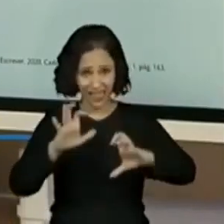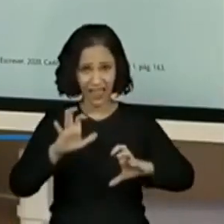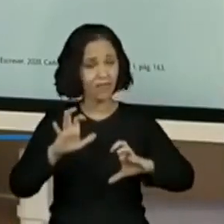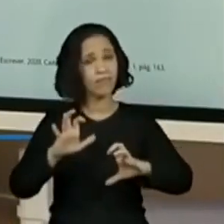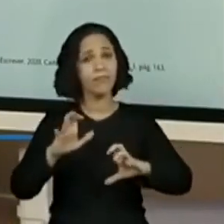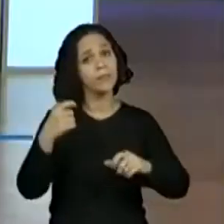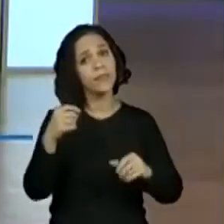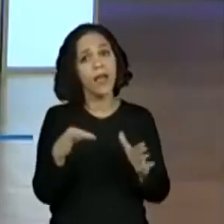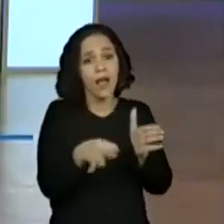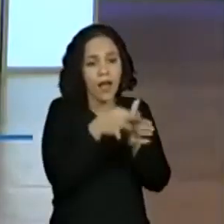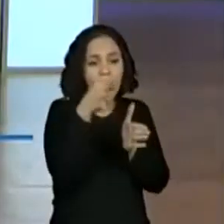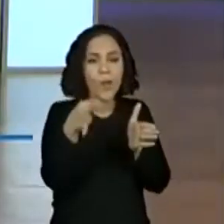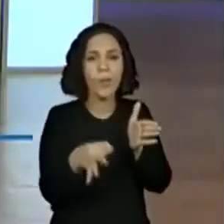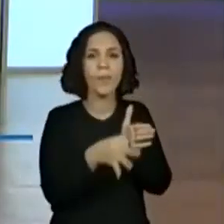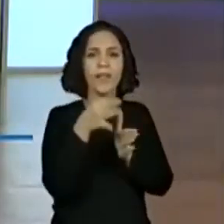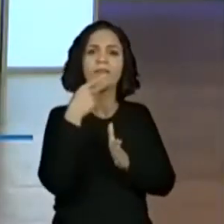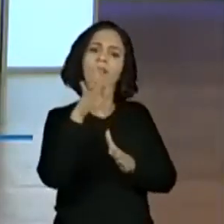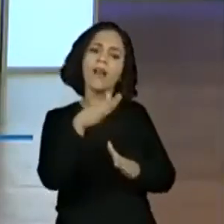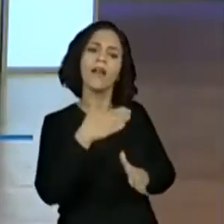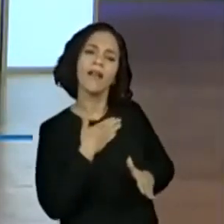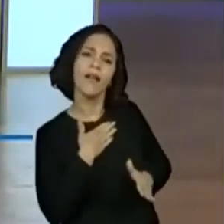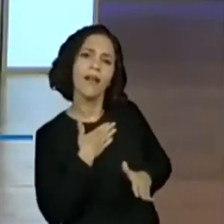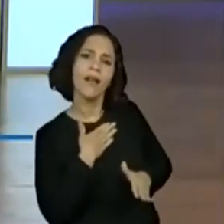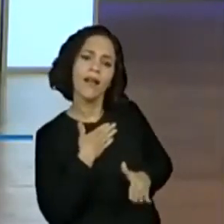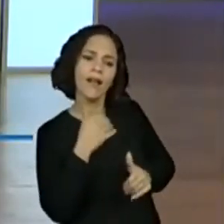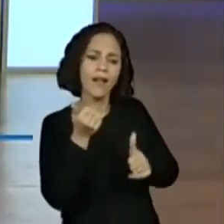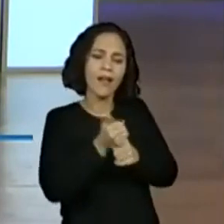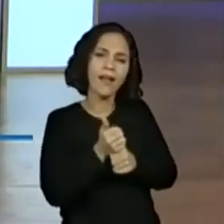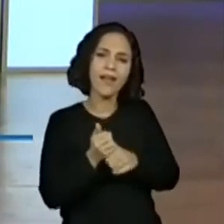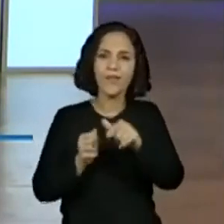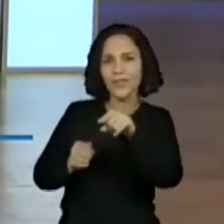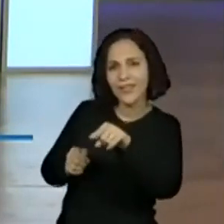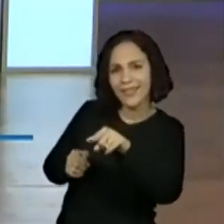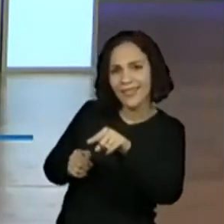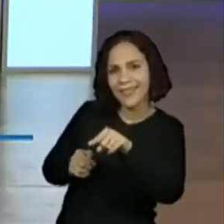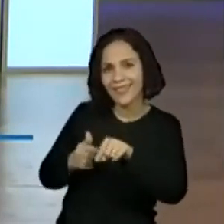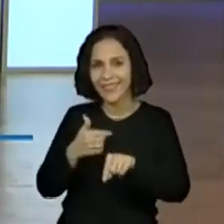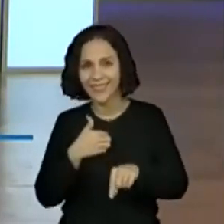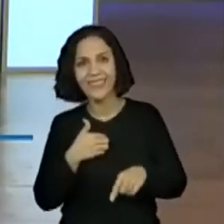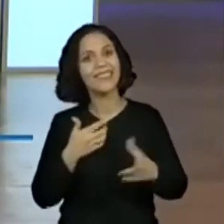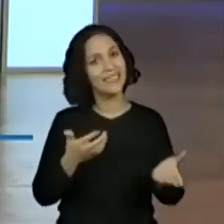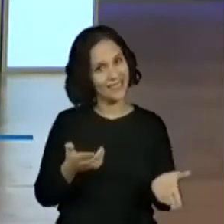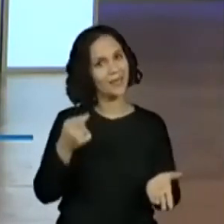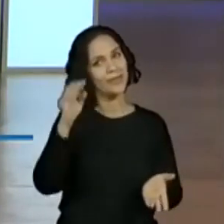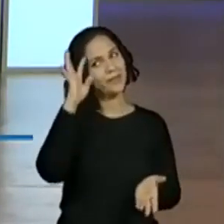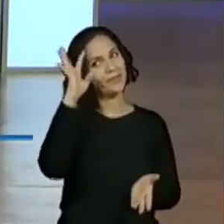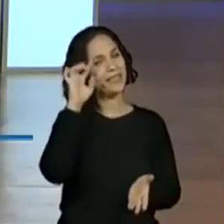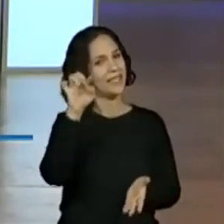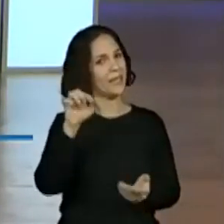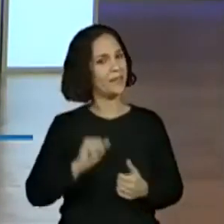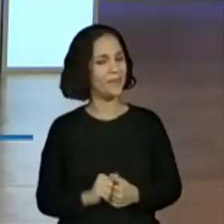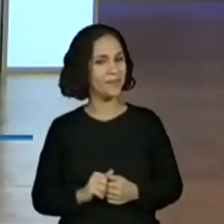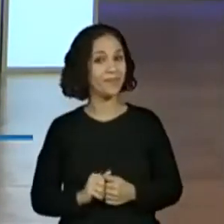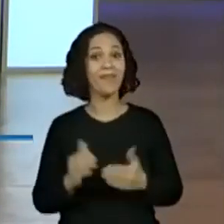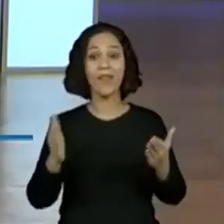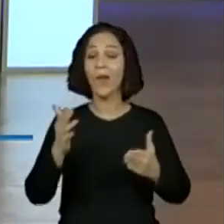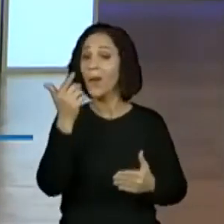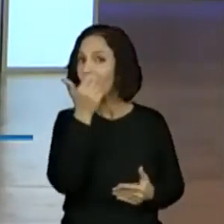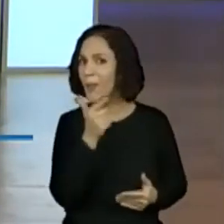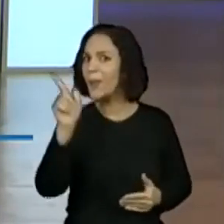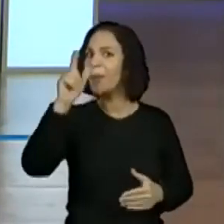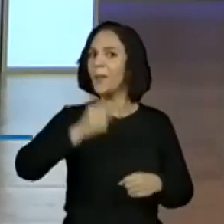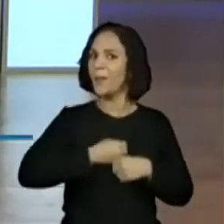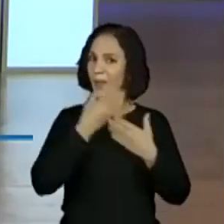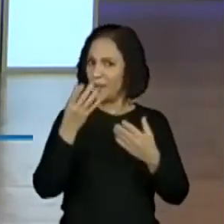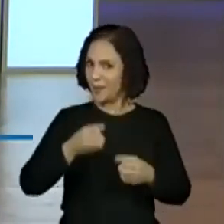argumento para isso, certo? Agora, nós vamos para um outro poema. Eu